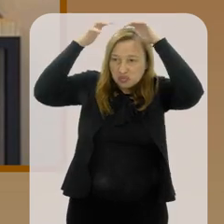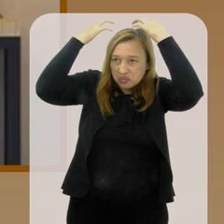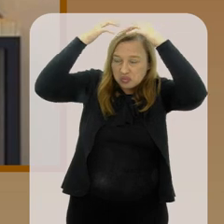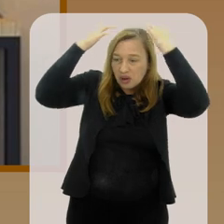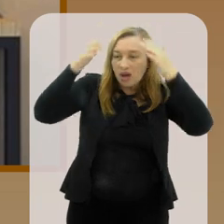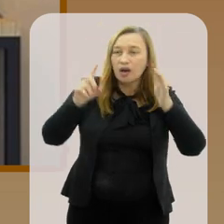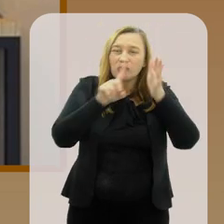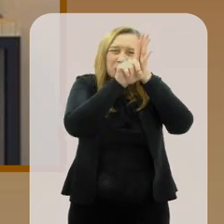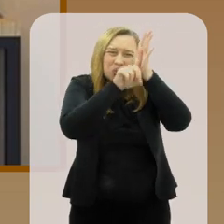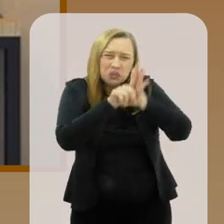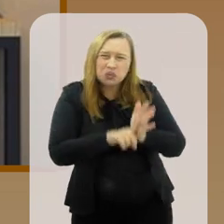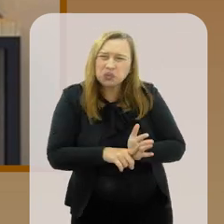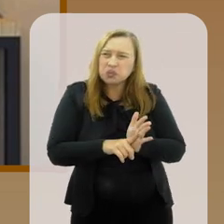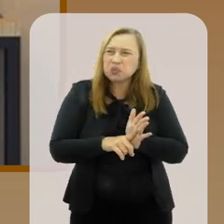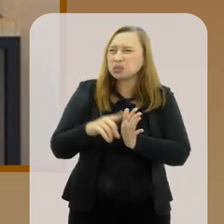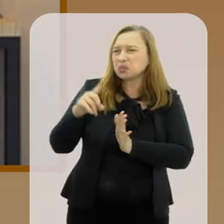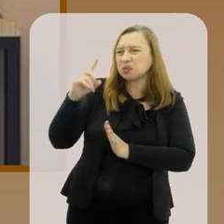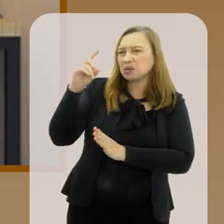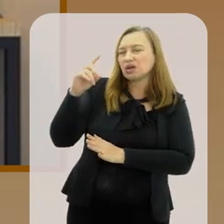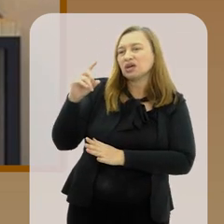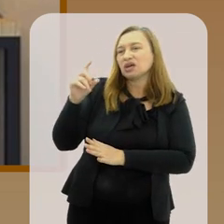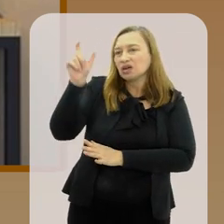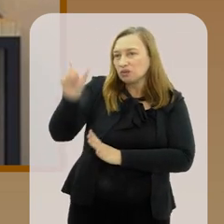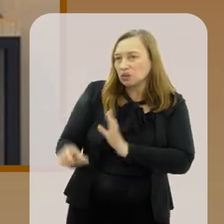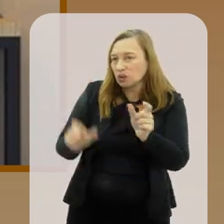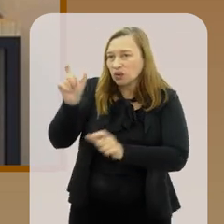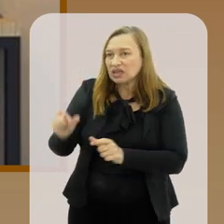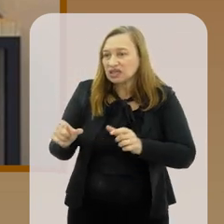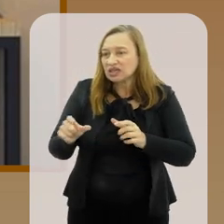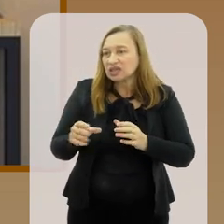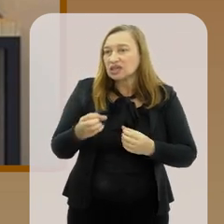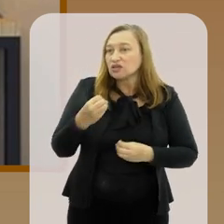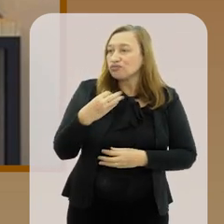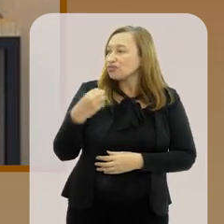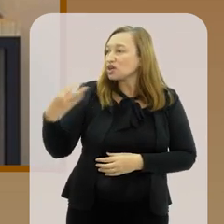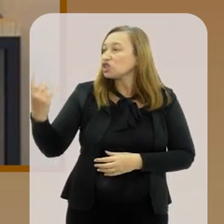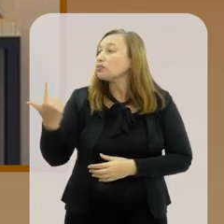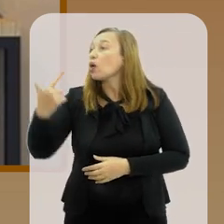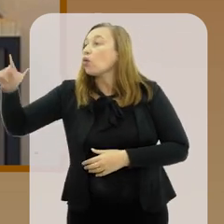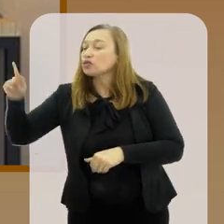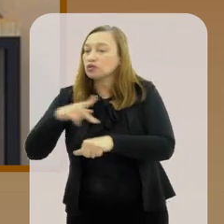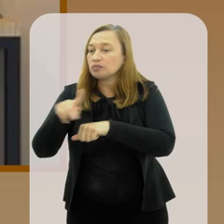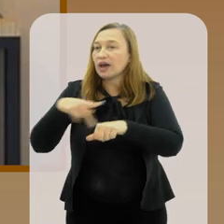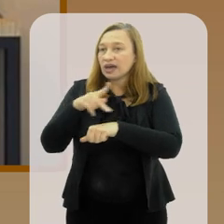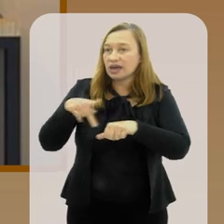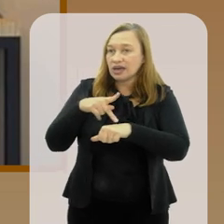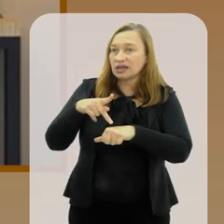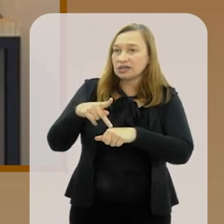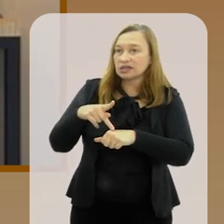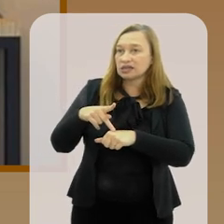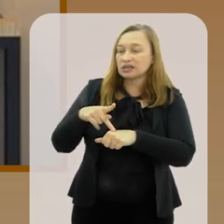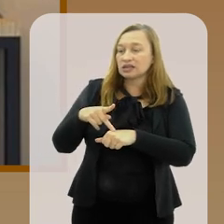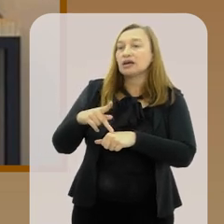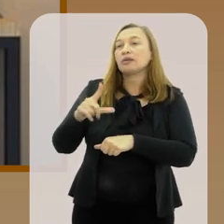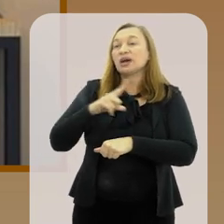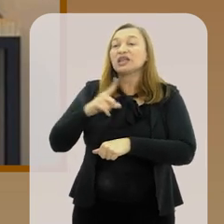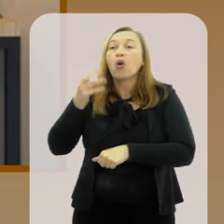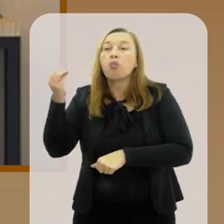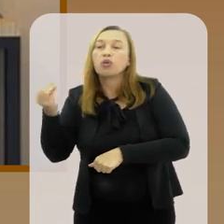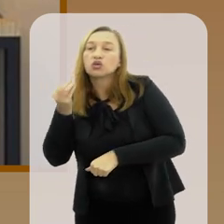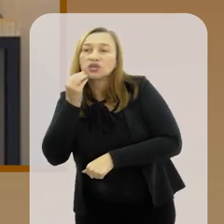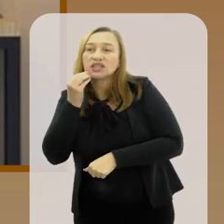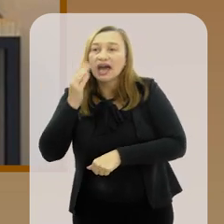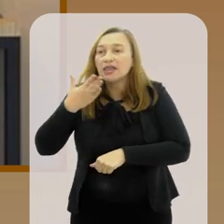cérebros, né? Muitos pesquisadores que acabam deixando o país em busca de mais recursos e meios para